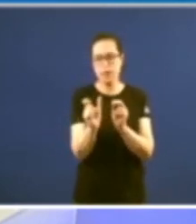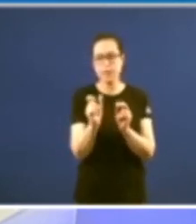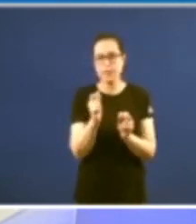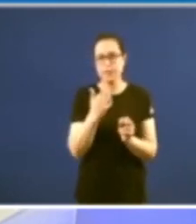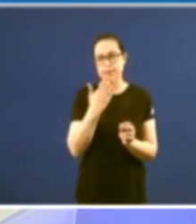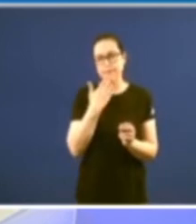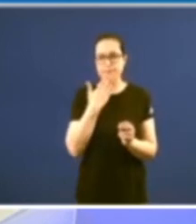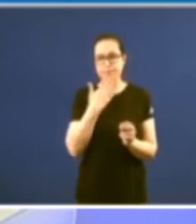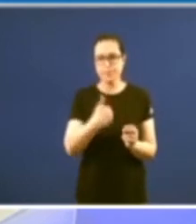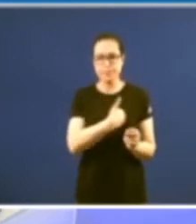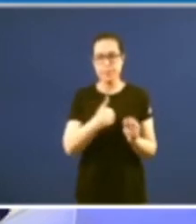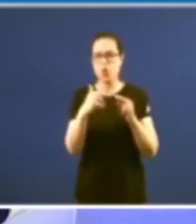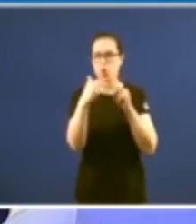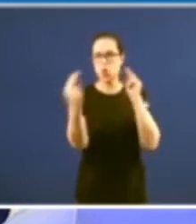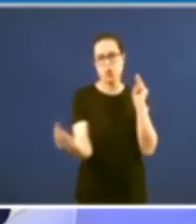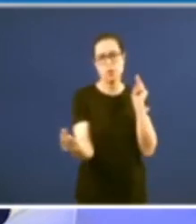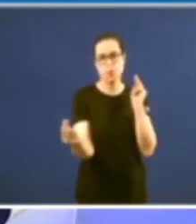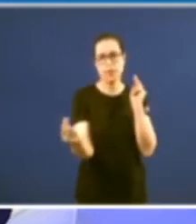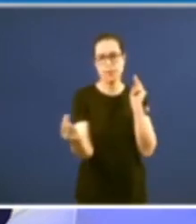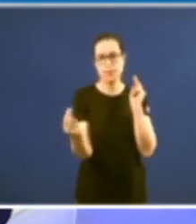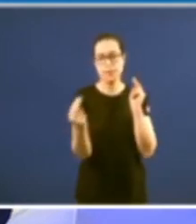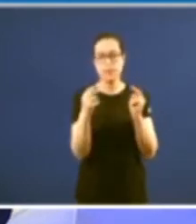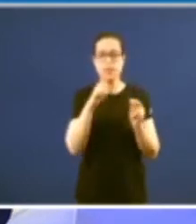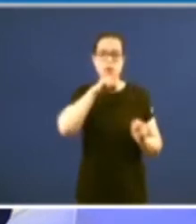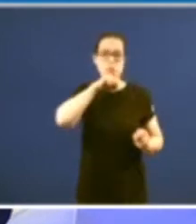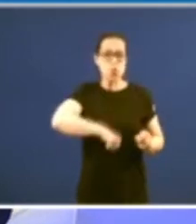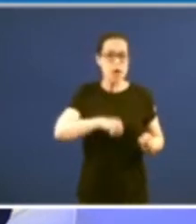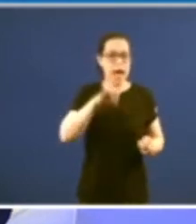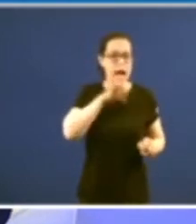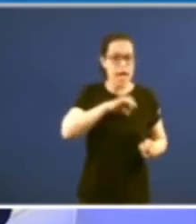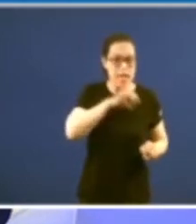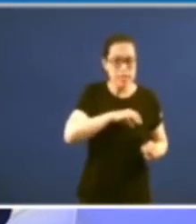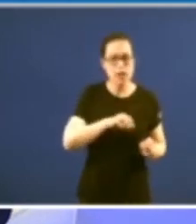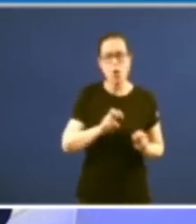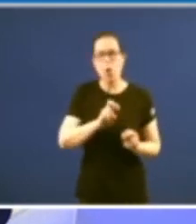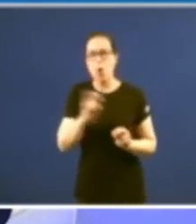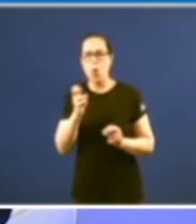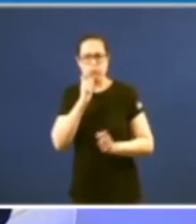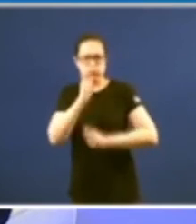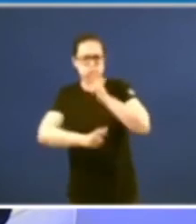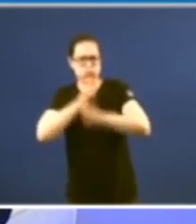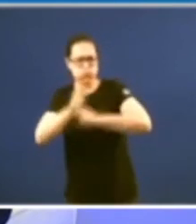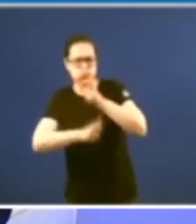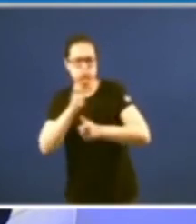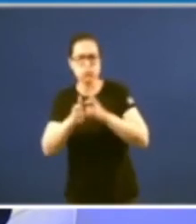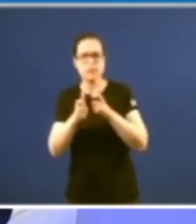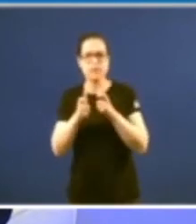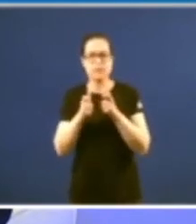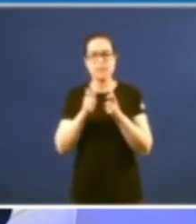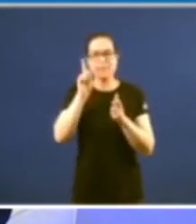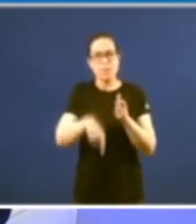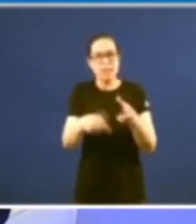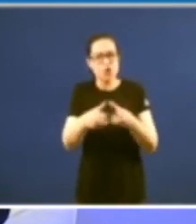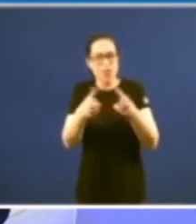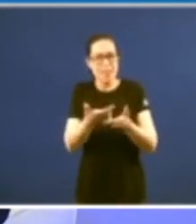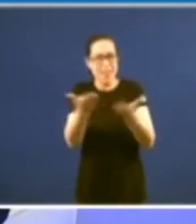porque serviron de ponte entre as élites galeguistas e os sectores máis reivindicativos e por outro esa maioría social